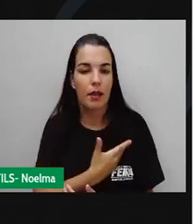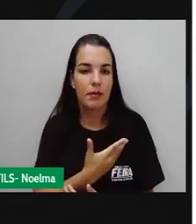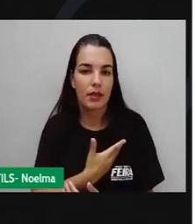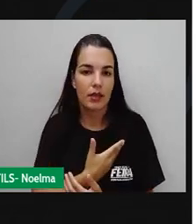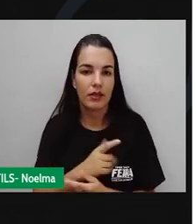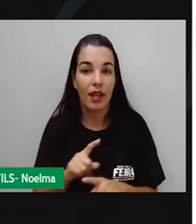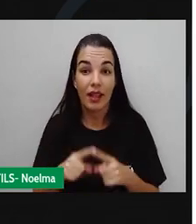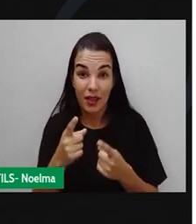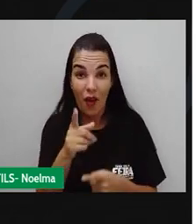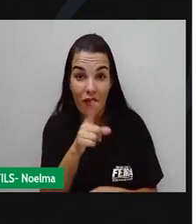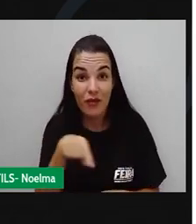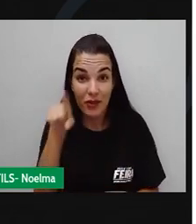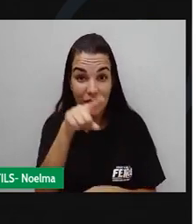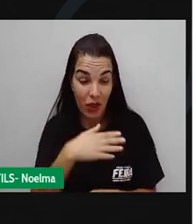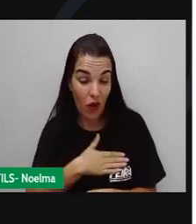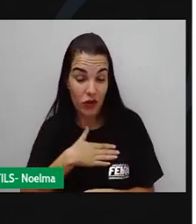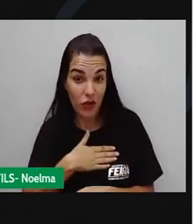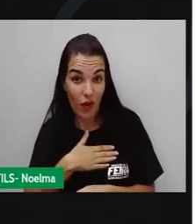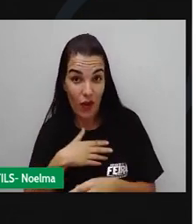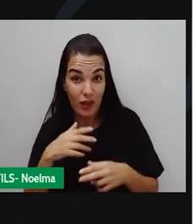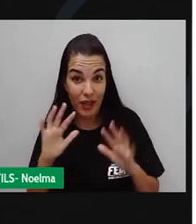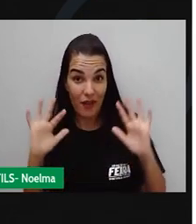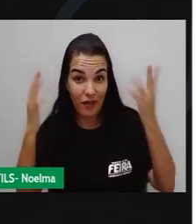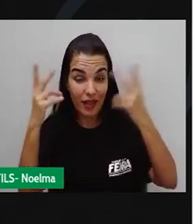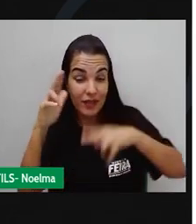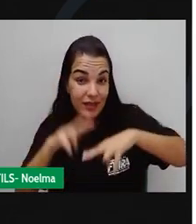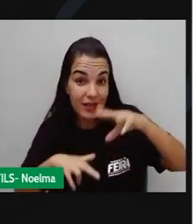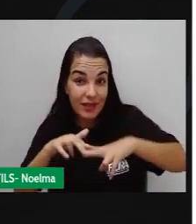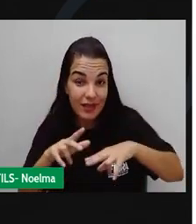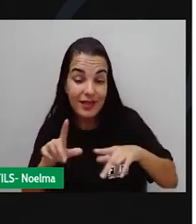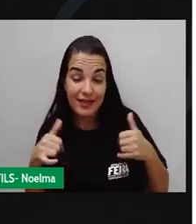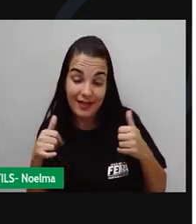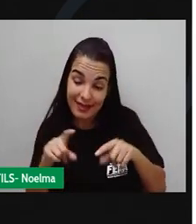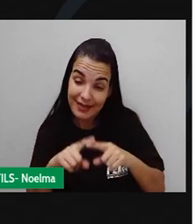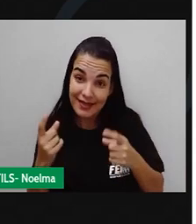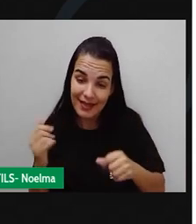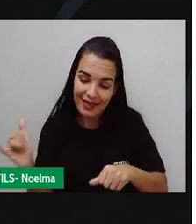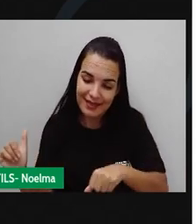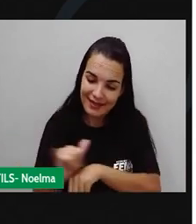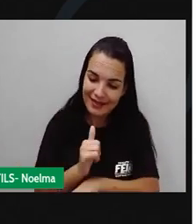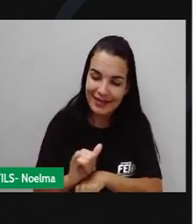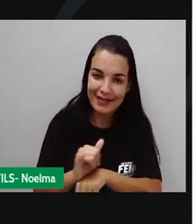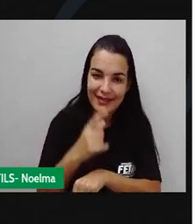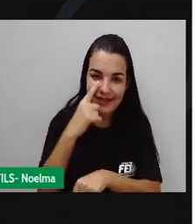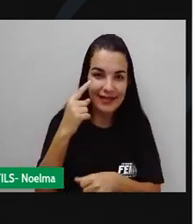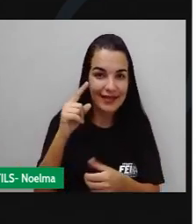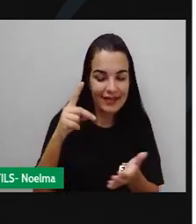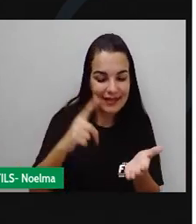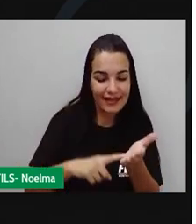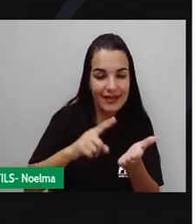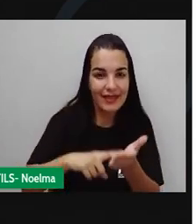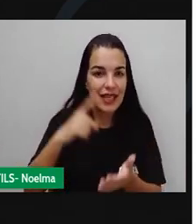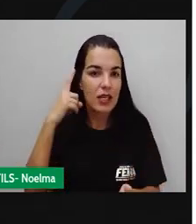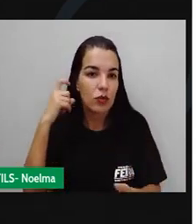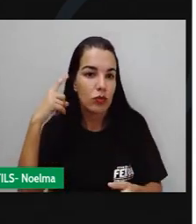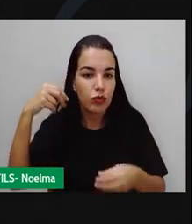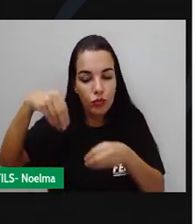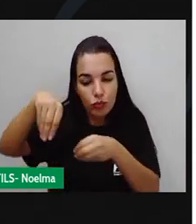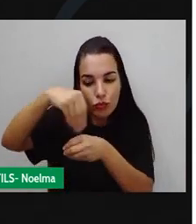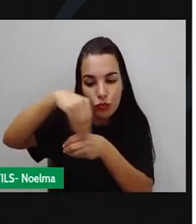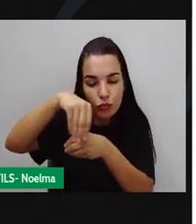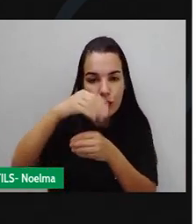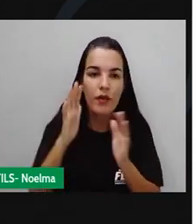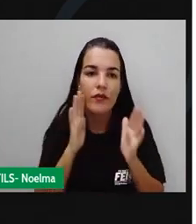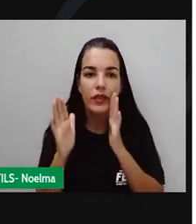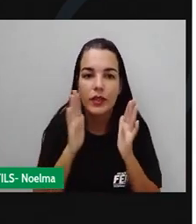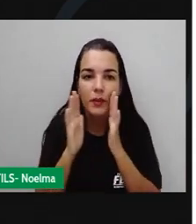E aí, gostou dessa nossa tradição? Então acompanhe mais novidades no canal Caipirista, se inscreva no canal do YouTube e também acompanhe pelo Facebook, porque